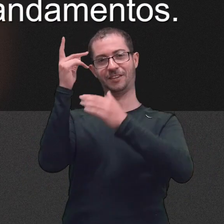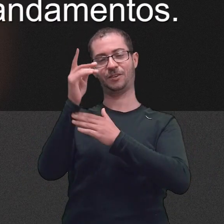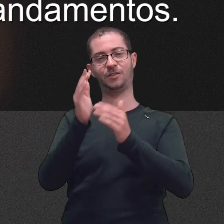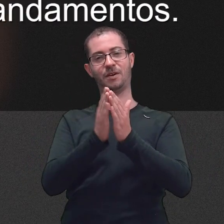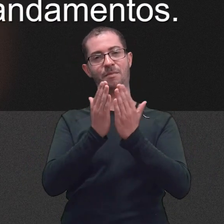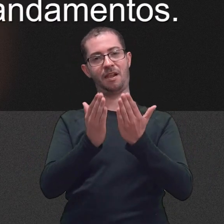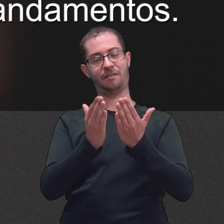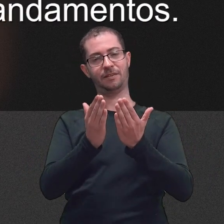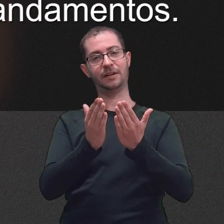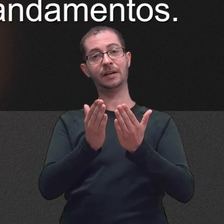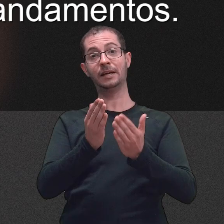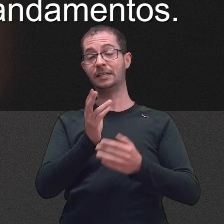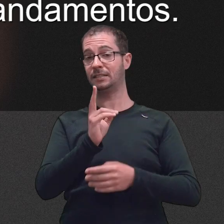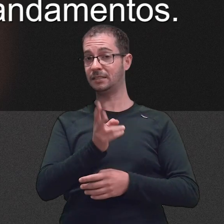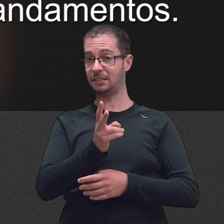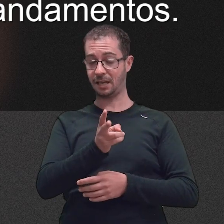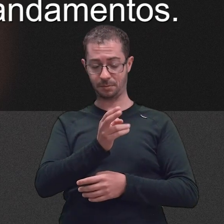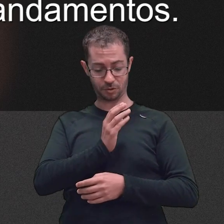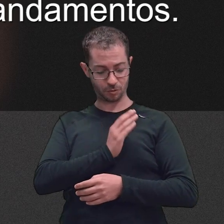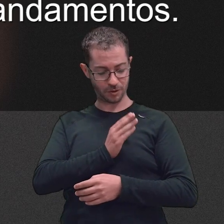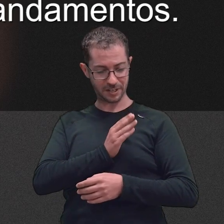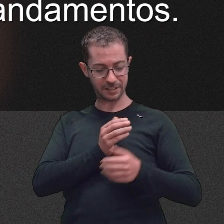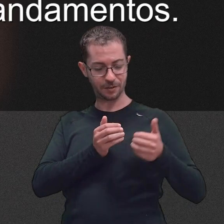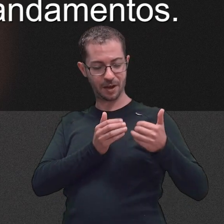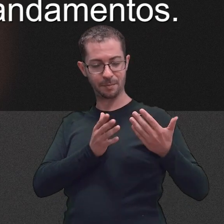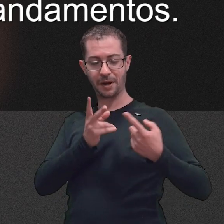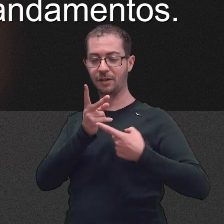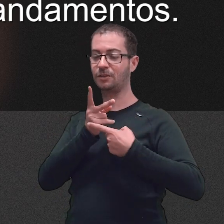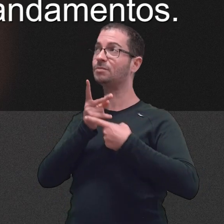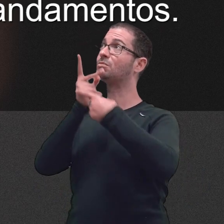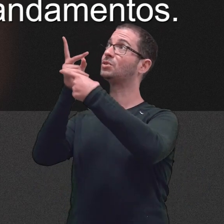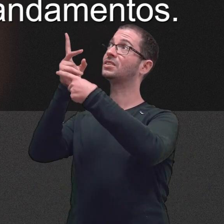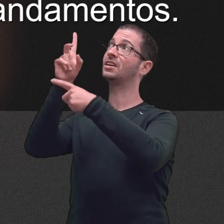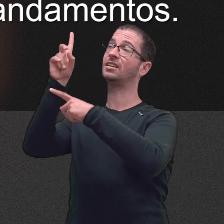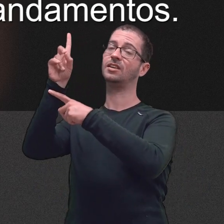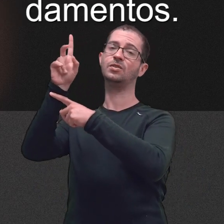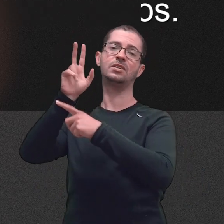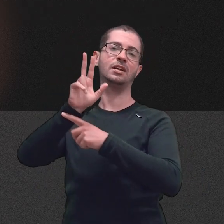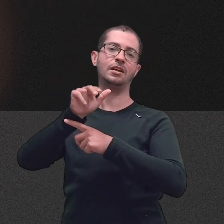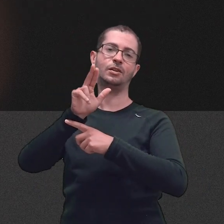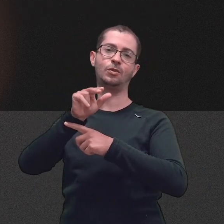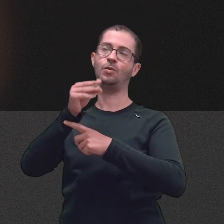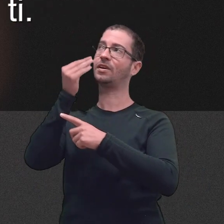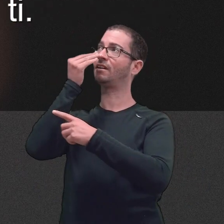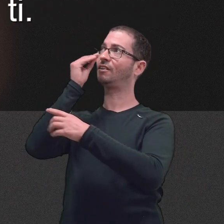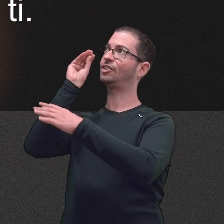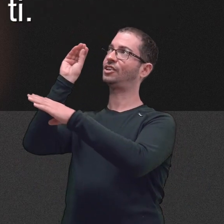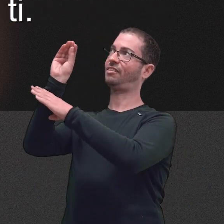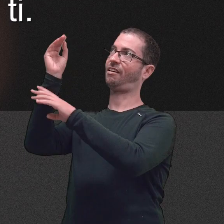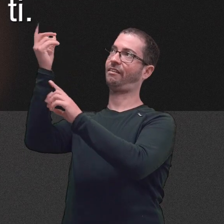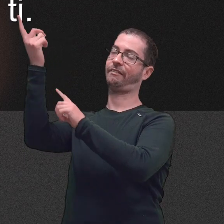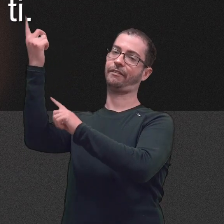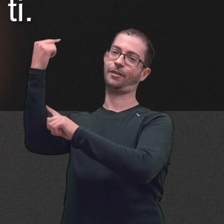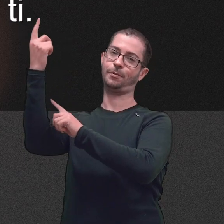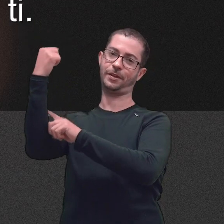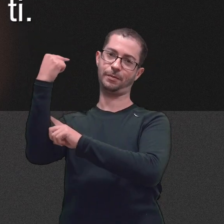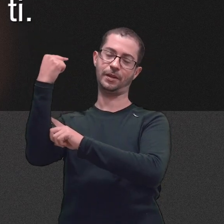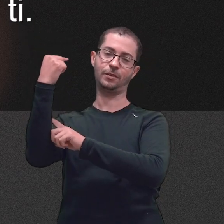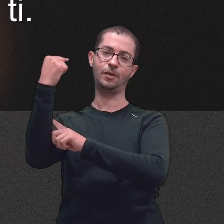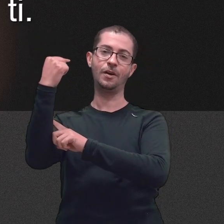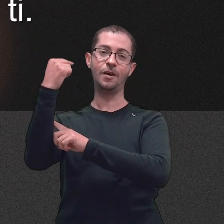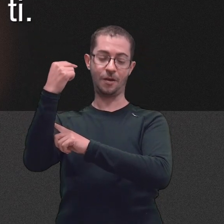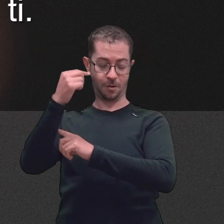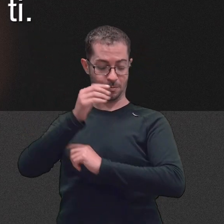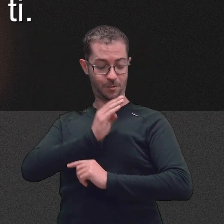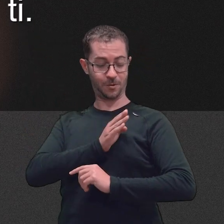coração te busquei, não me deixeis fugir aos teus mandamentos. Guardo no coração as tuas